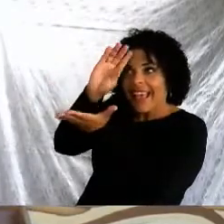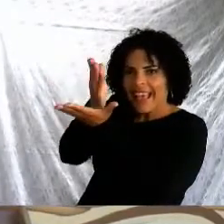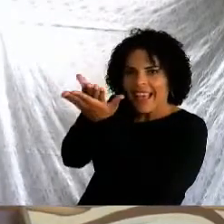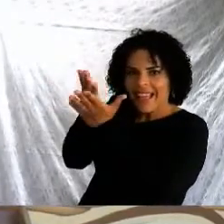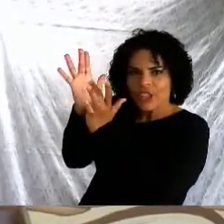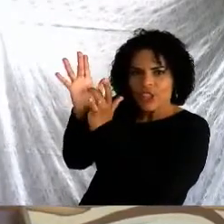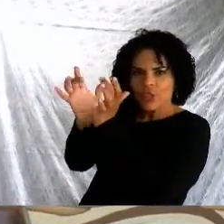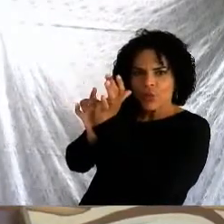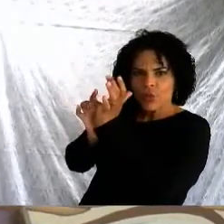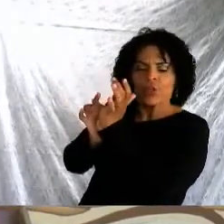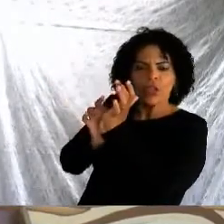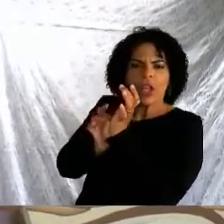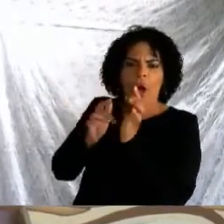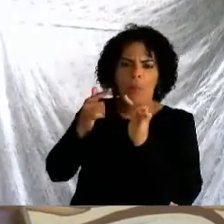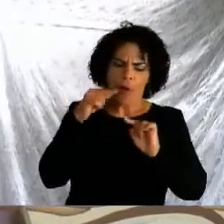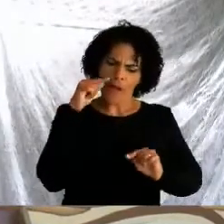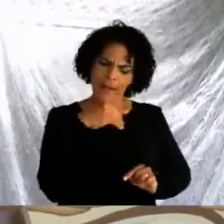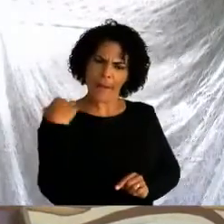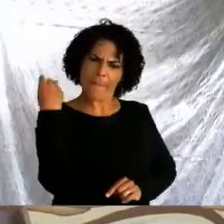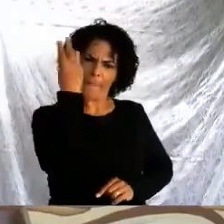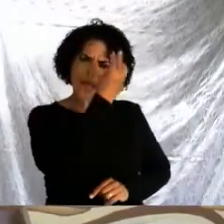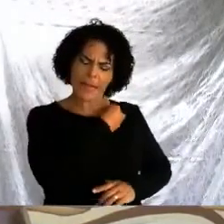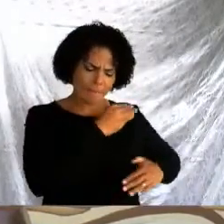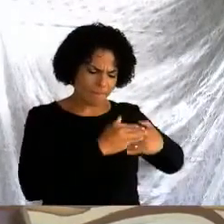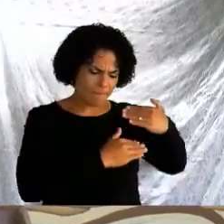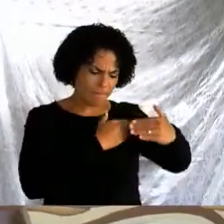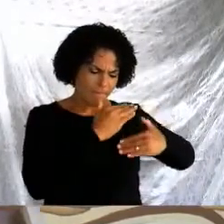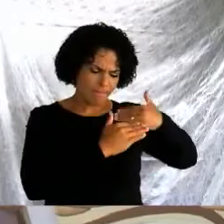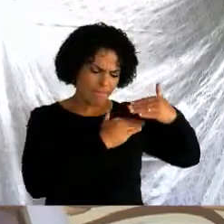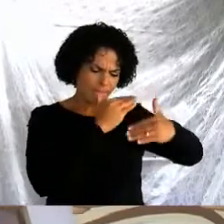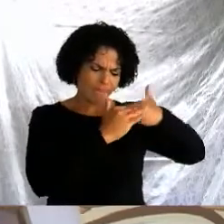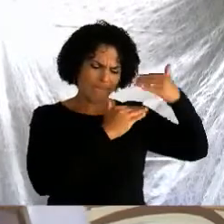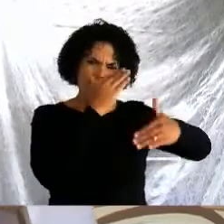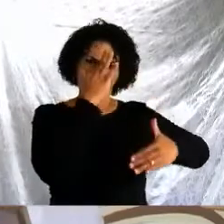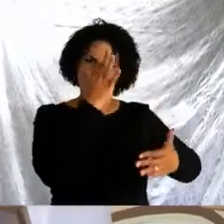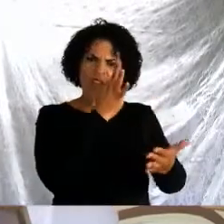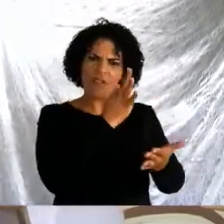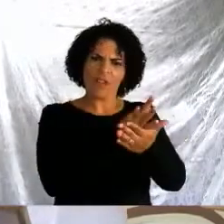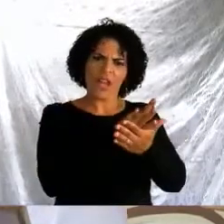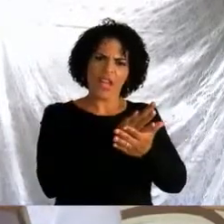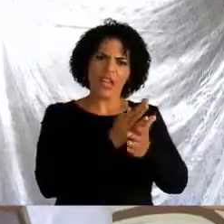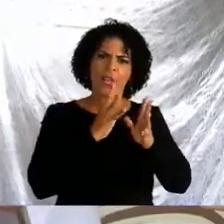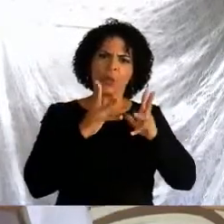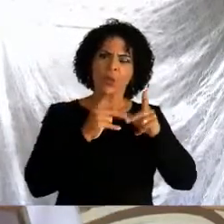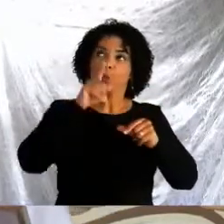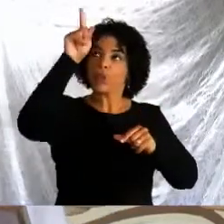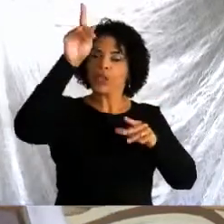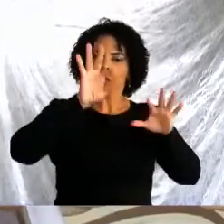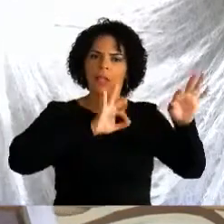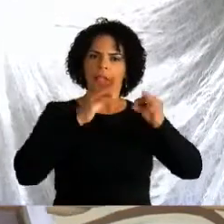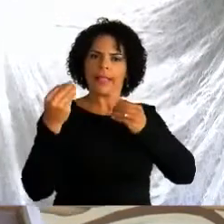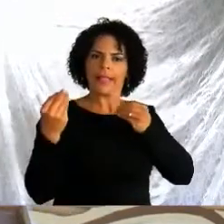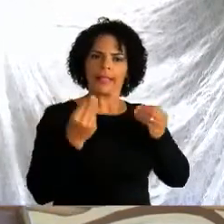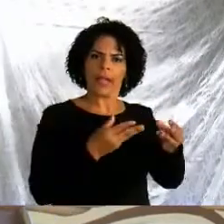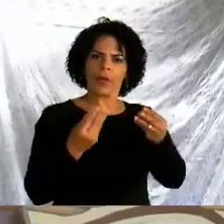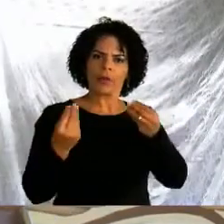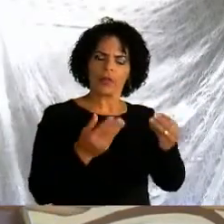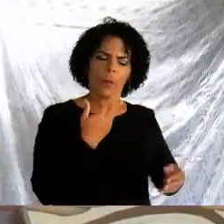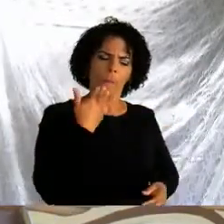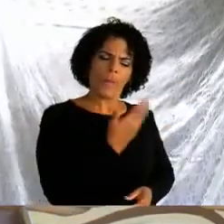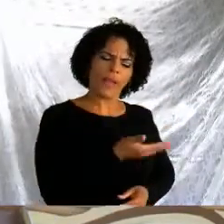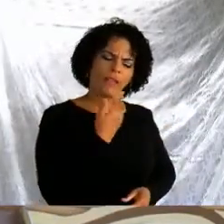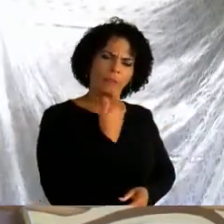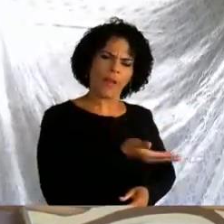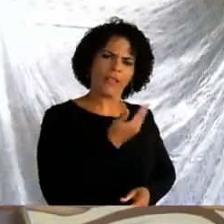Porque Maria progrediu na fé em resposta ao que Deus lhe pedia